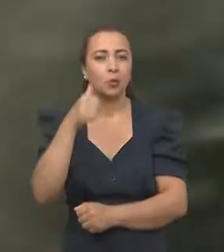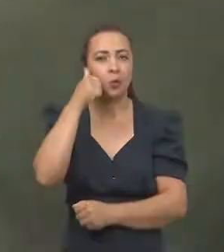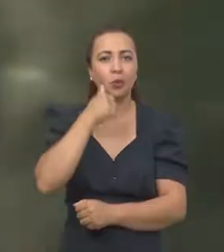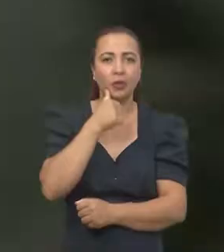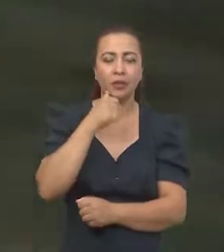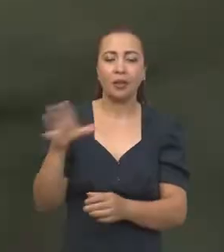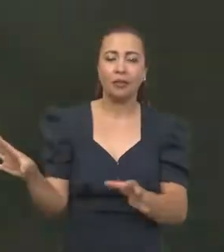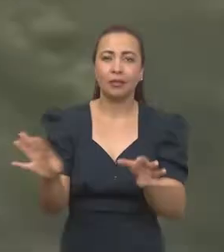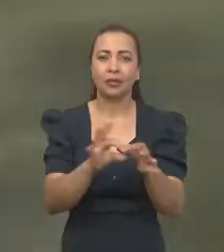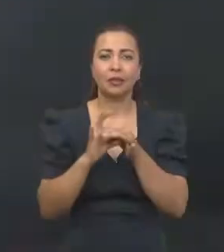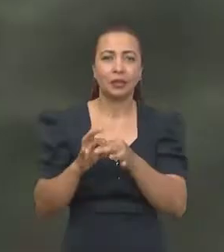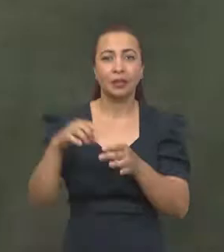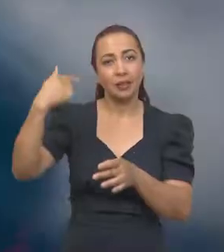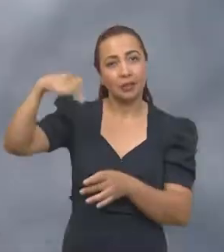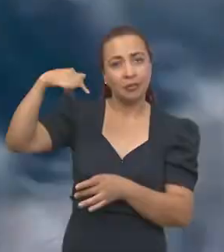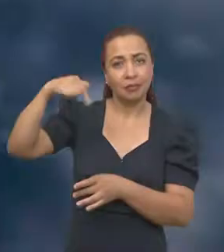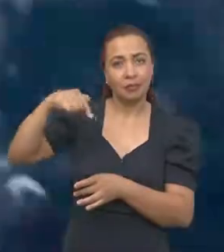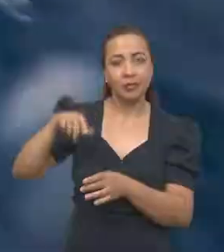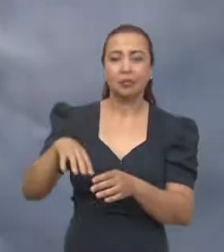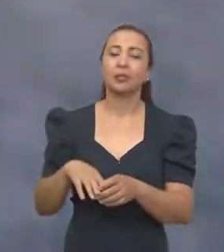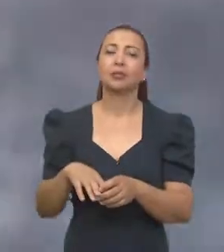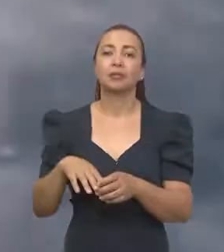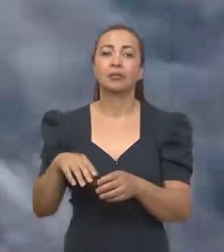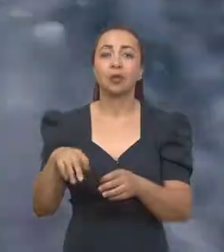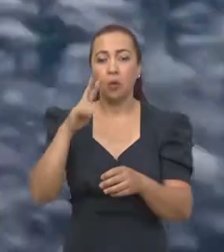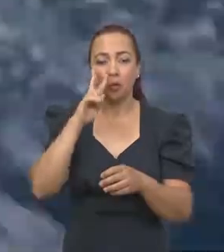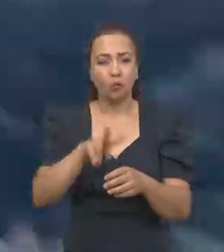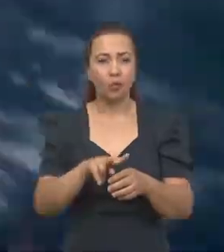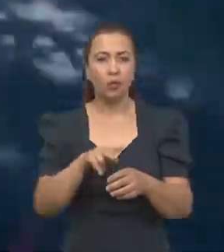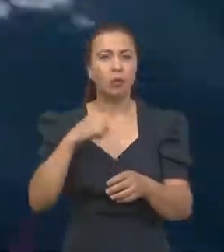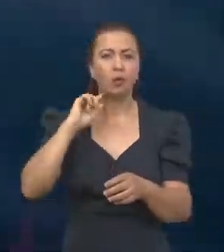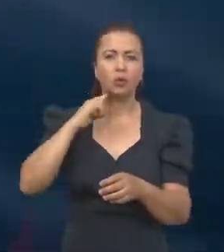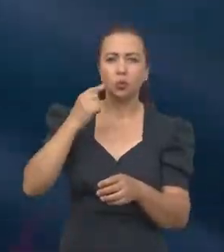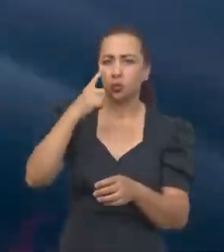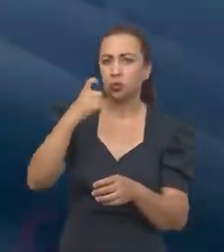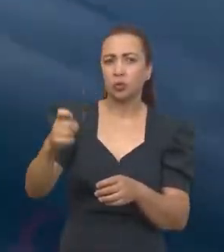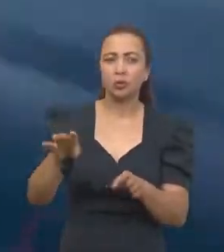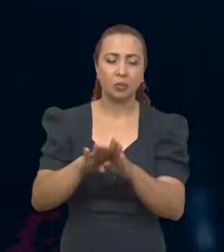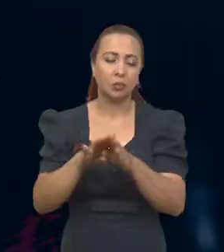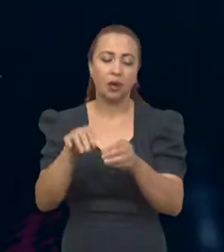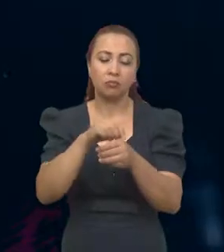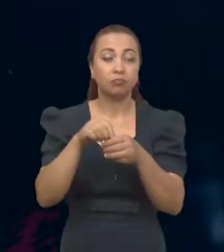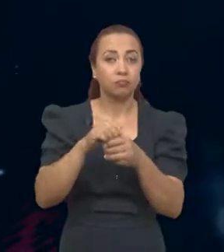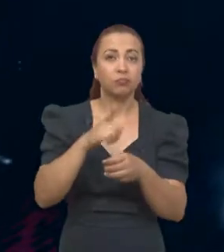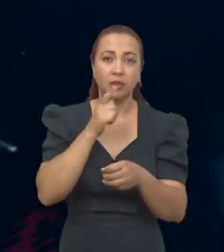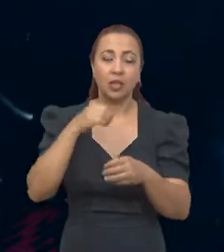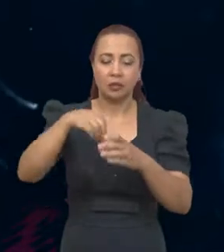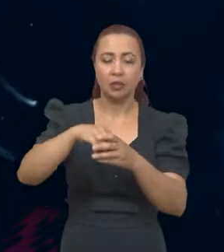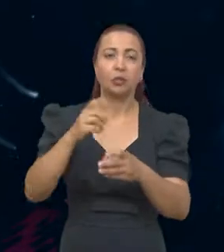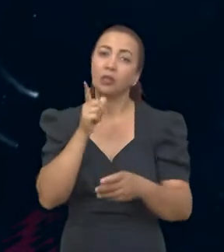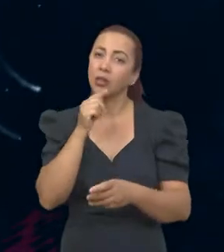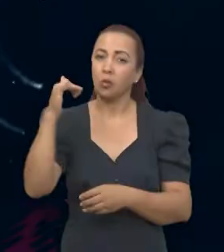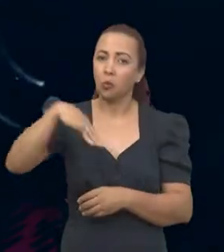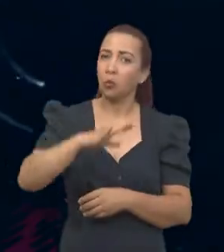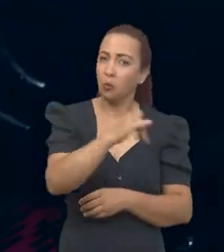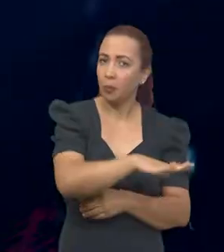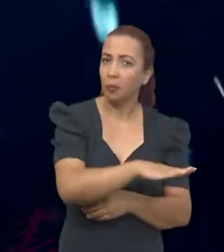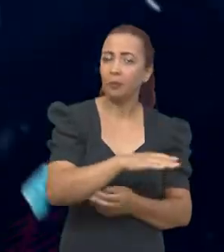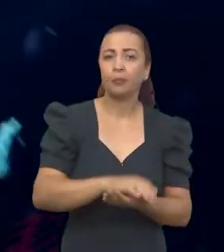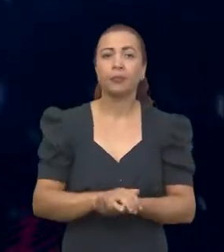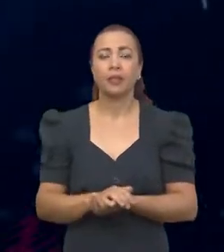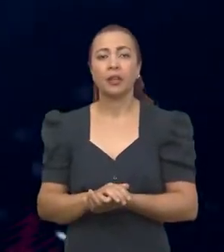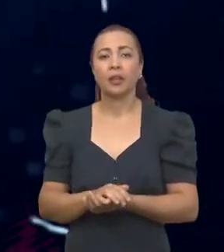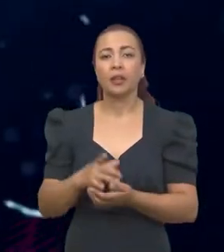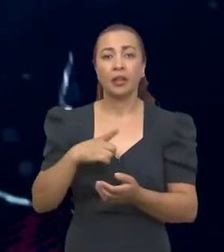ligadas à parte de química, vendo a parte de poluentes, tanto microplástico como outros tipos de poluentes na água do mar. E